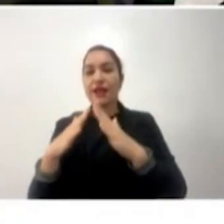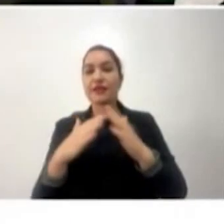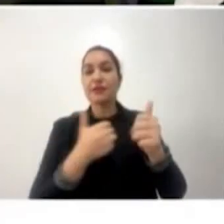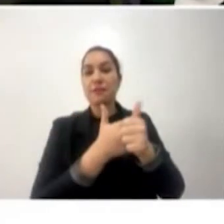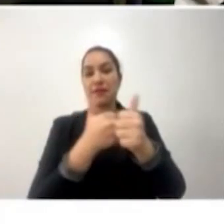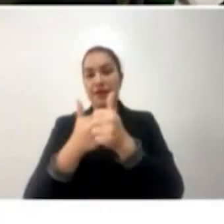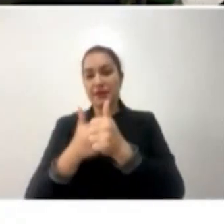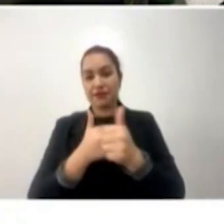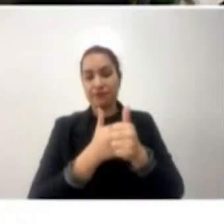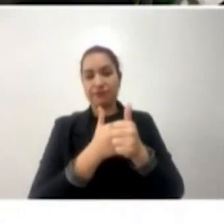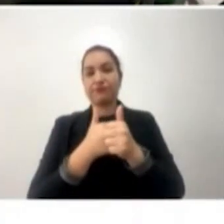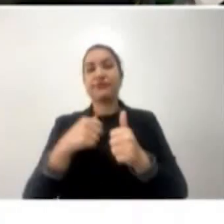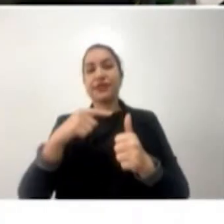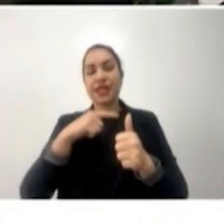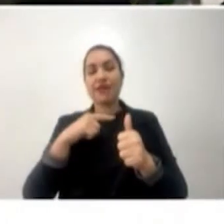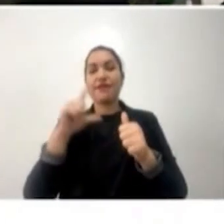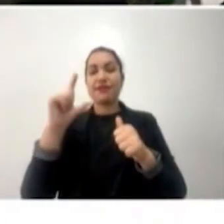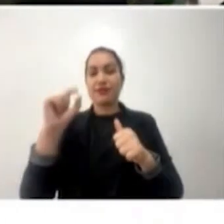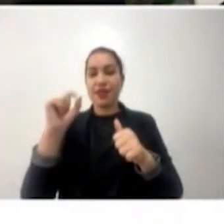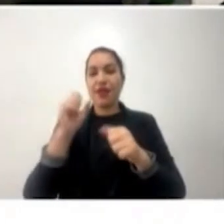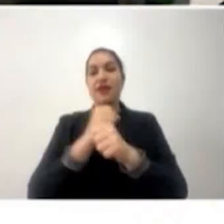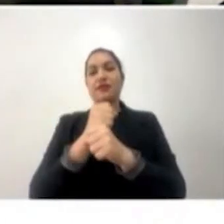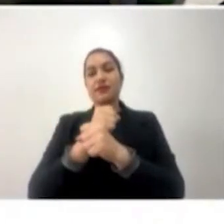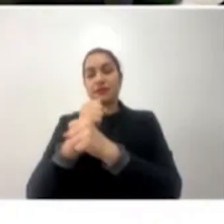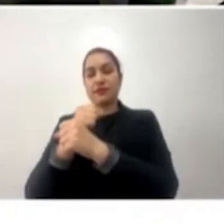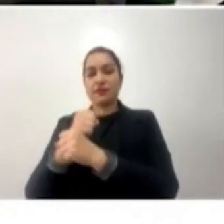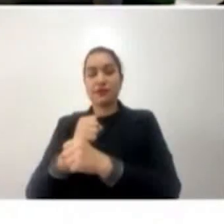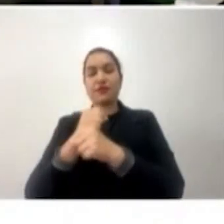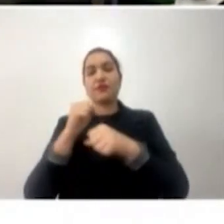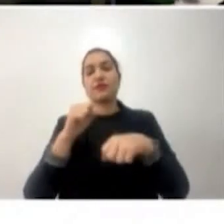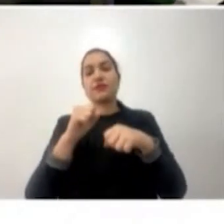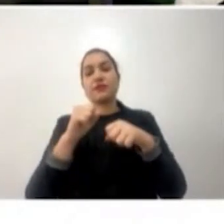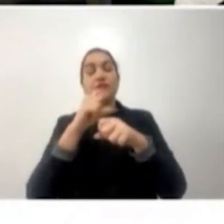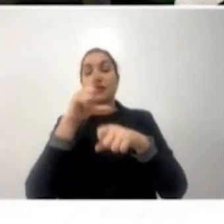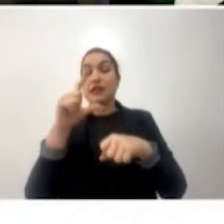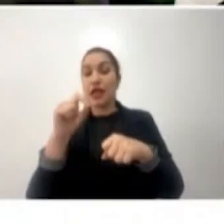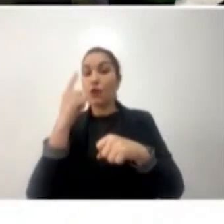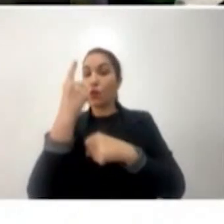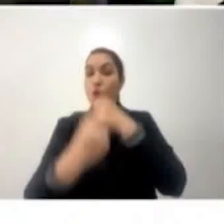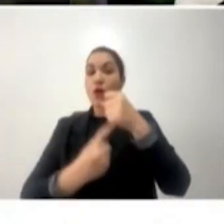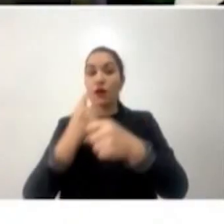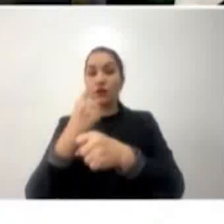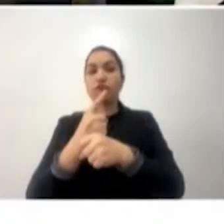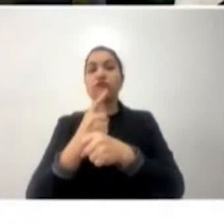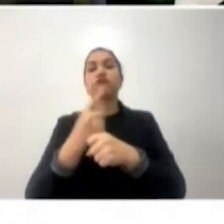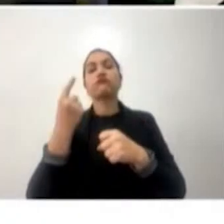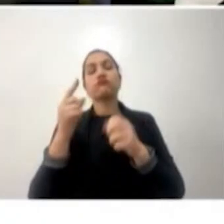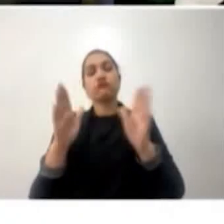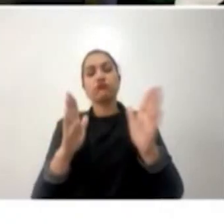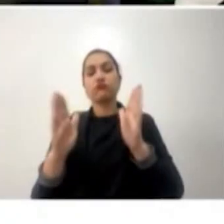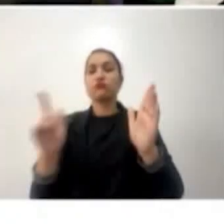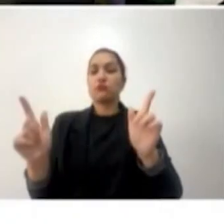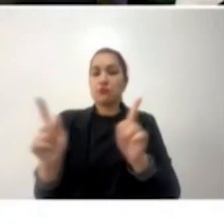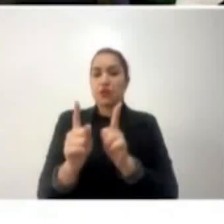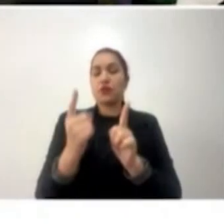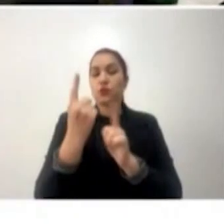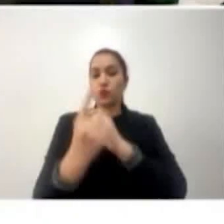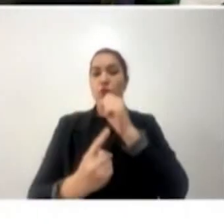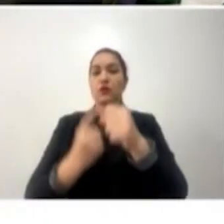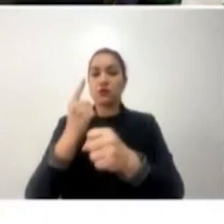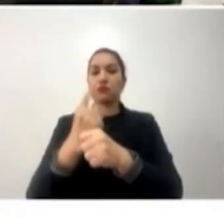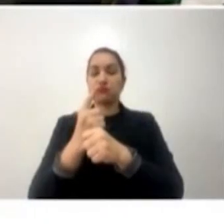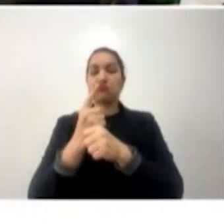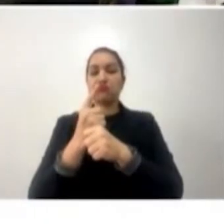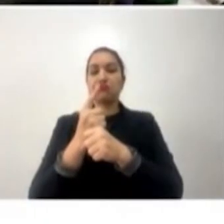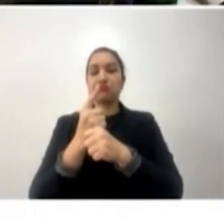dez eventos climáticos extremos no prazo de um ano, um pouco menos de um ano inclusive e